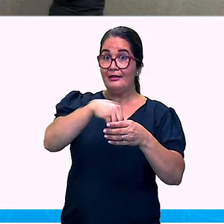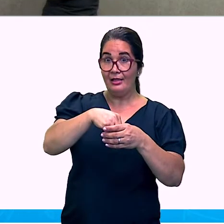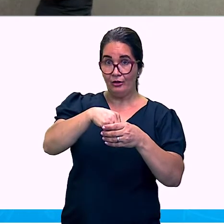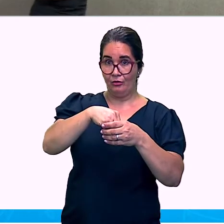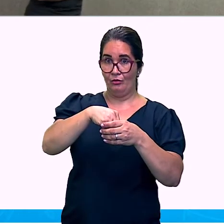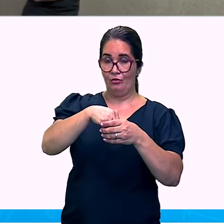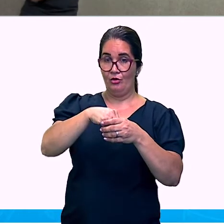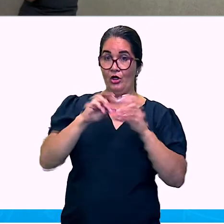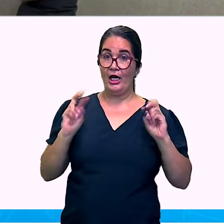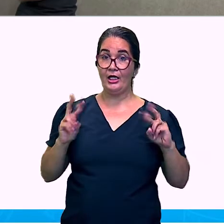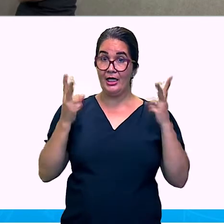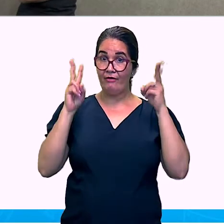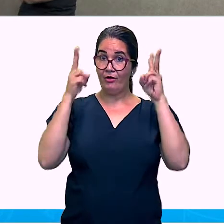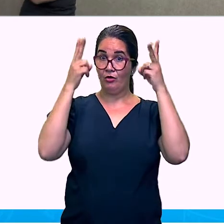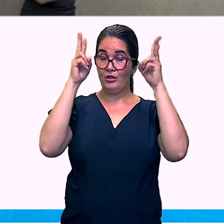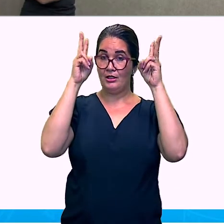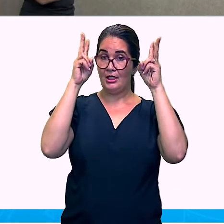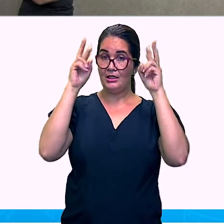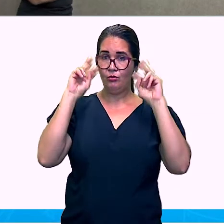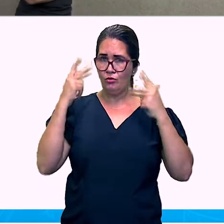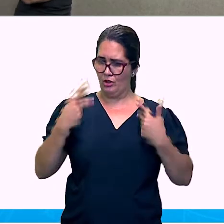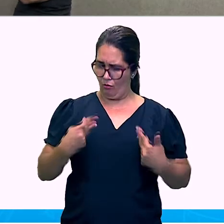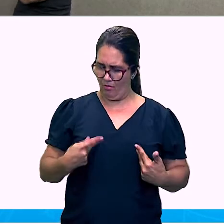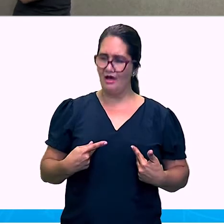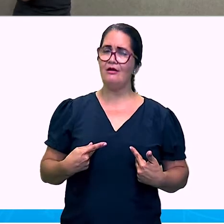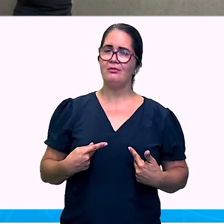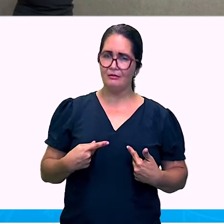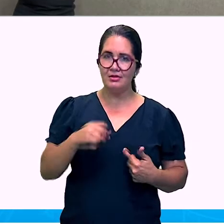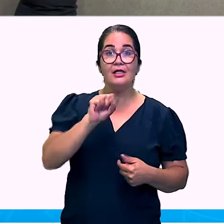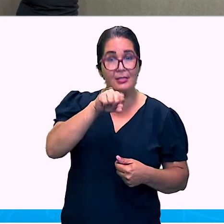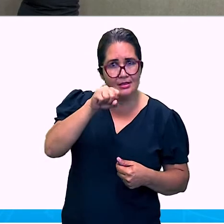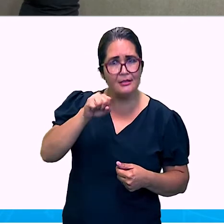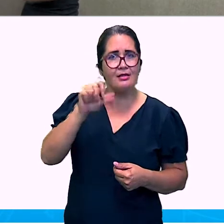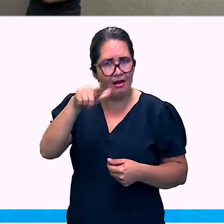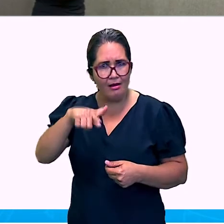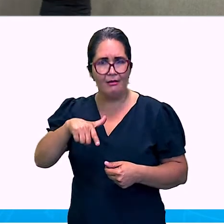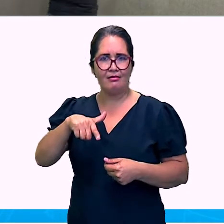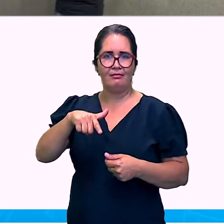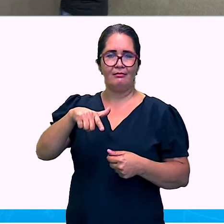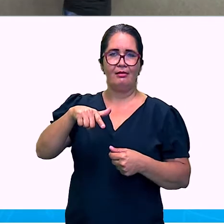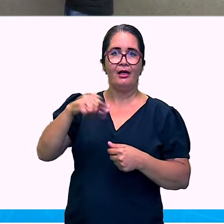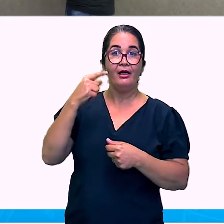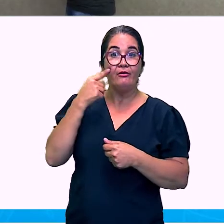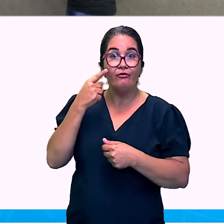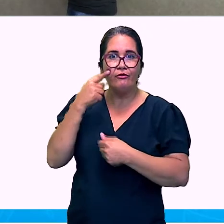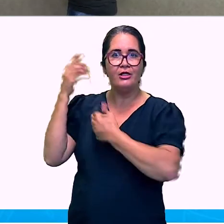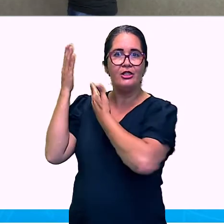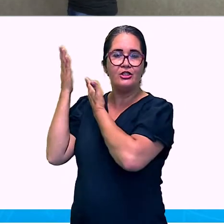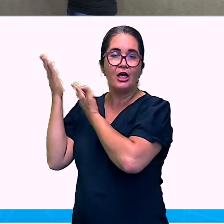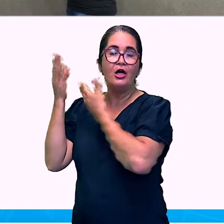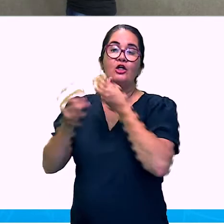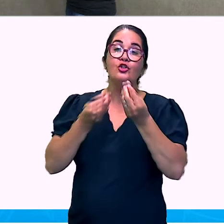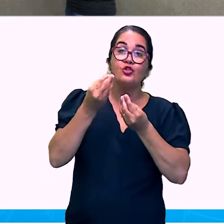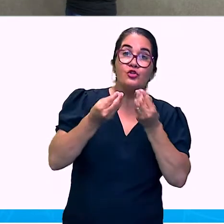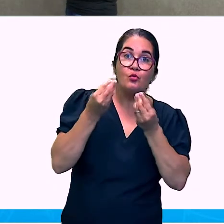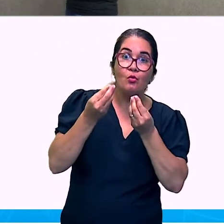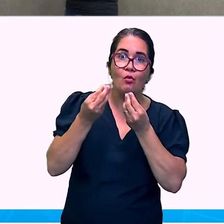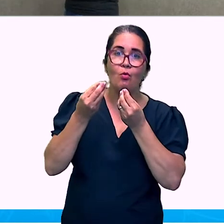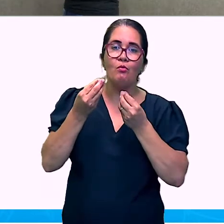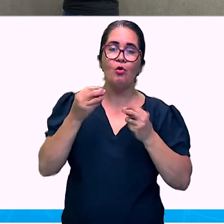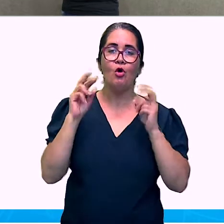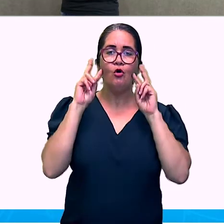Também temos. A diferença. Da idade moderna.